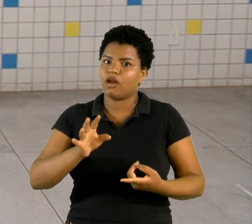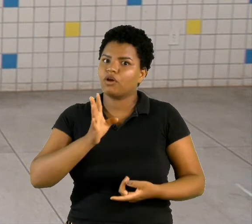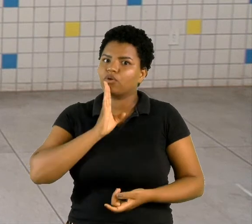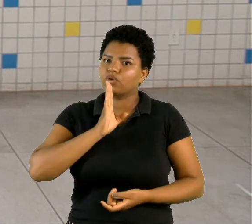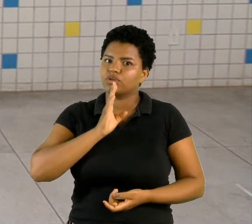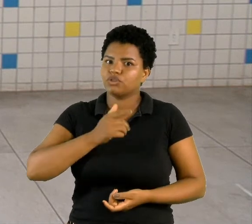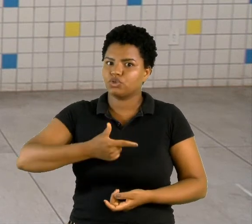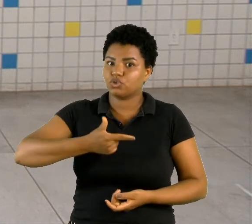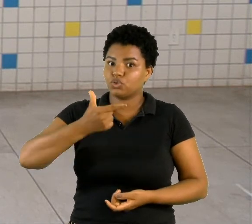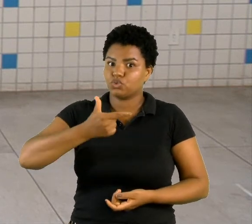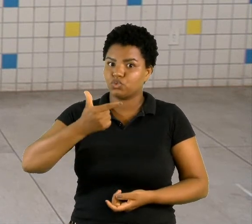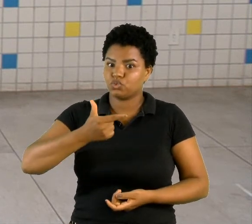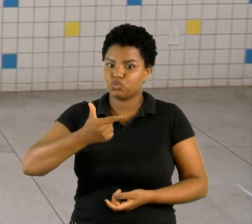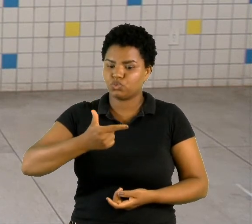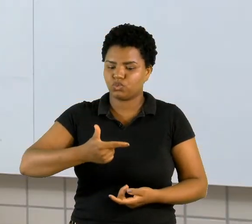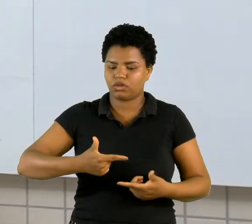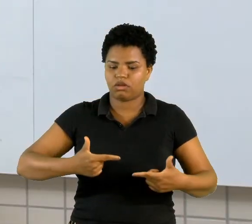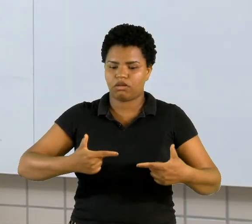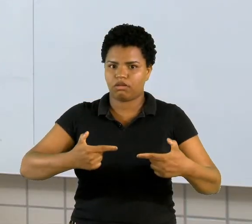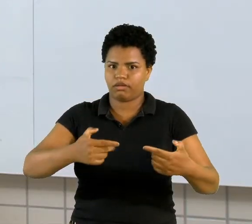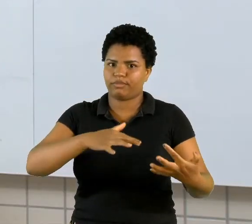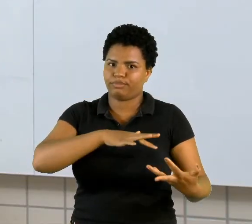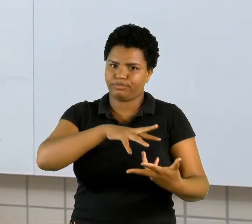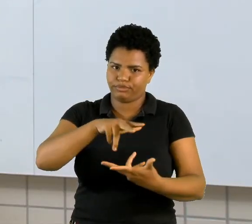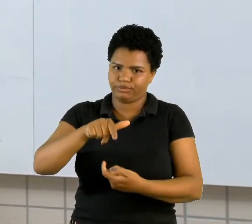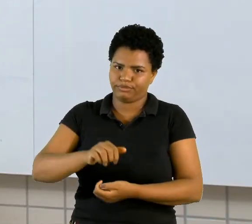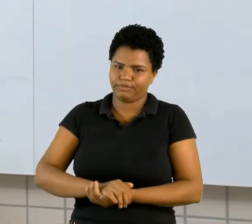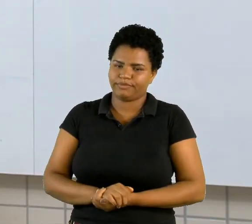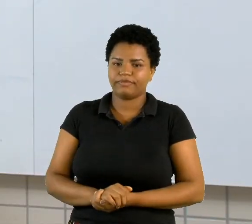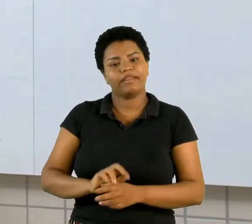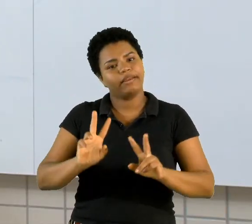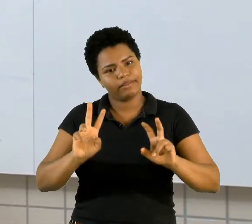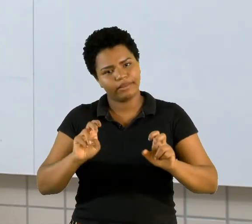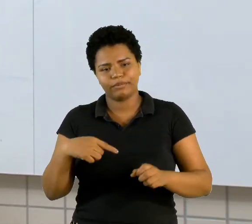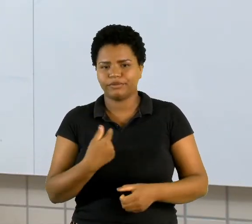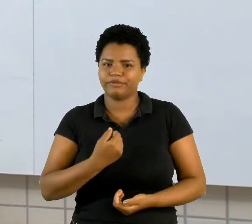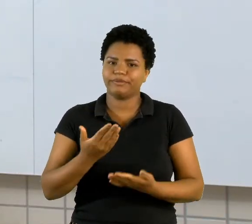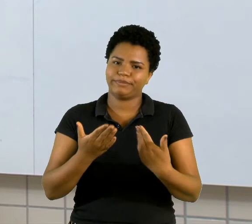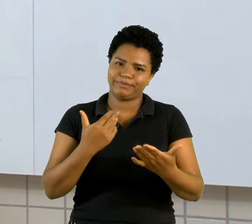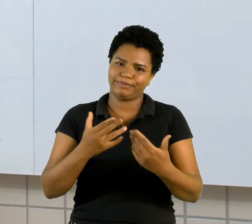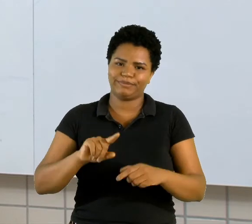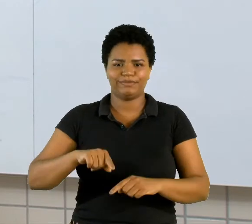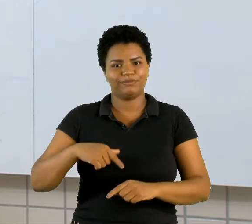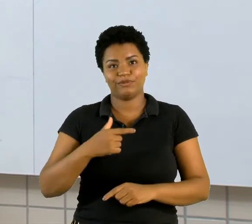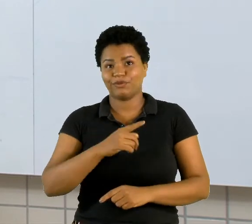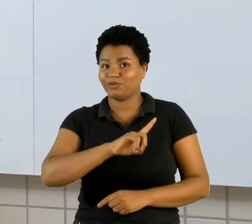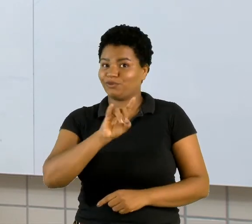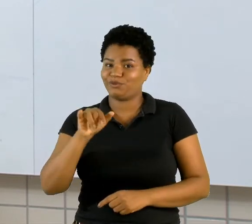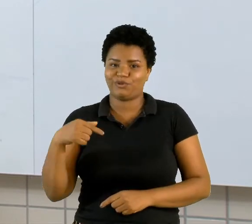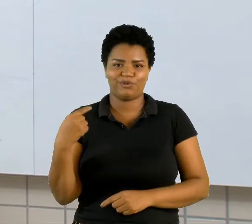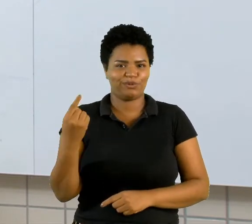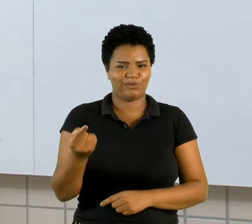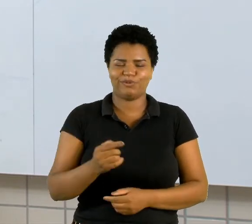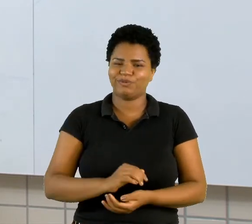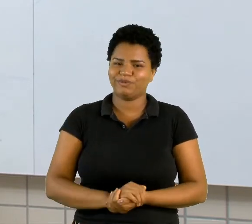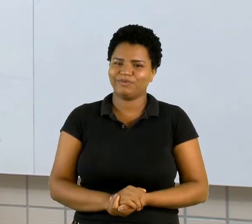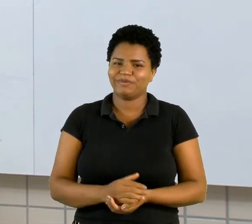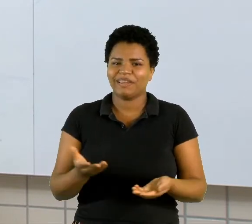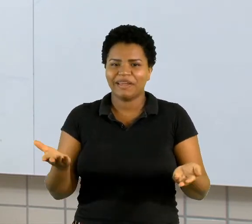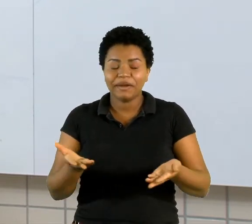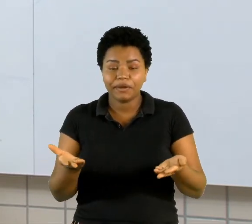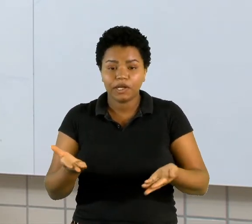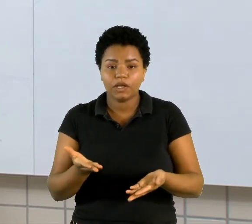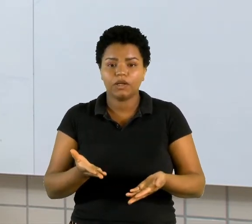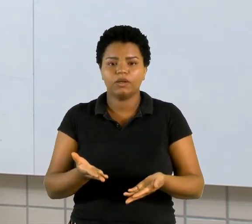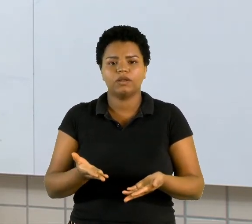Guerra Mundial. só que esse é um assunto que nós vamos conversar num outro dia. Por enquanto, eu peço a vocês pra